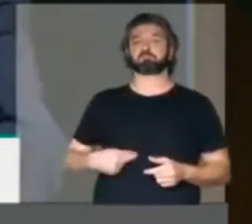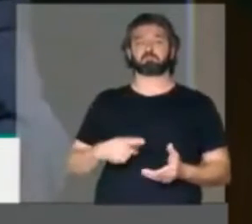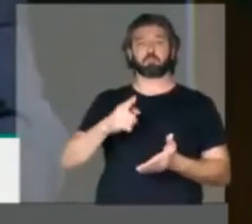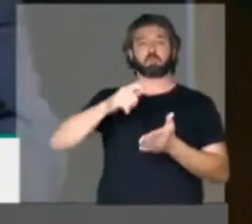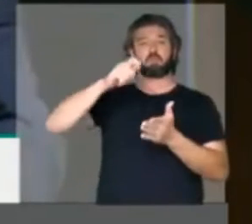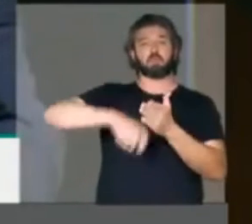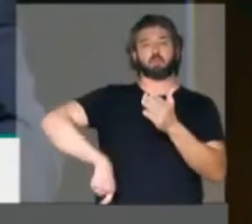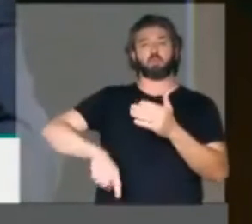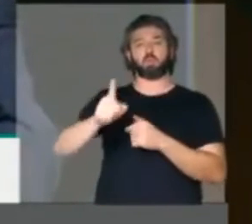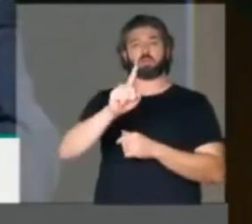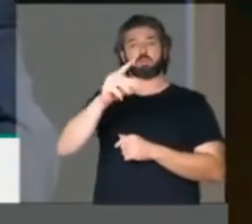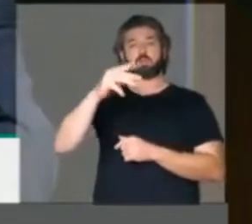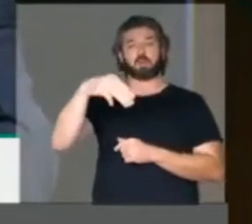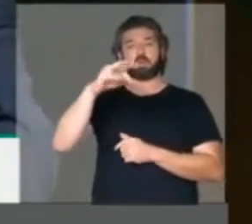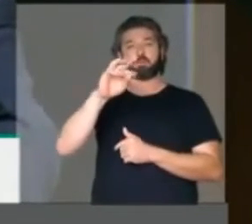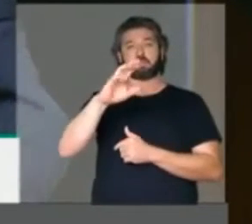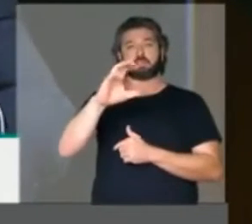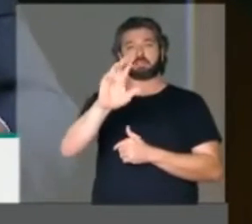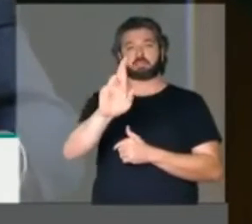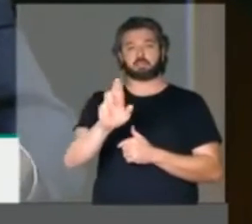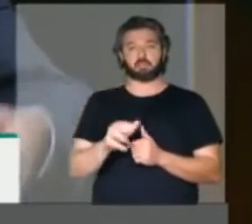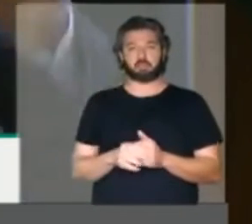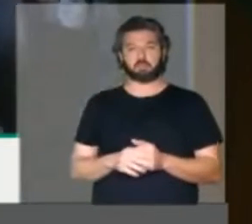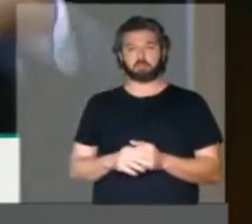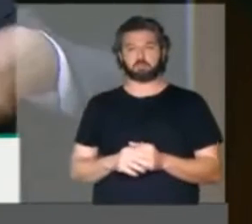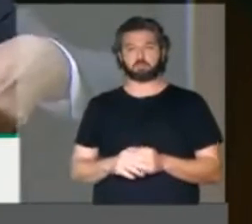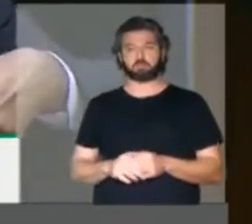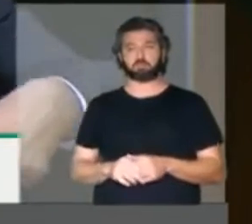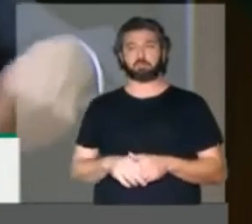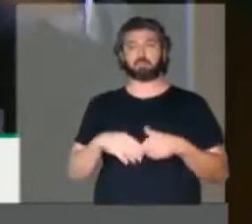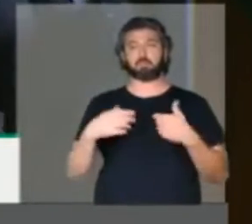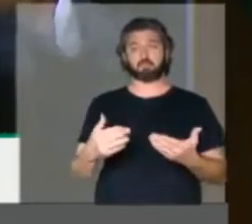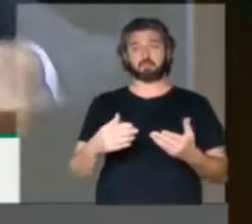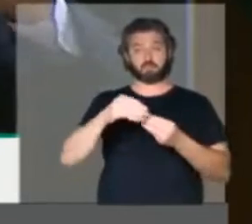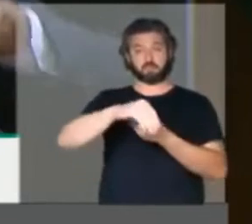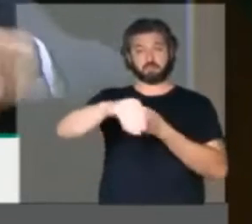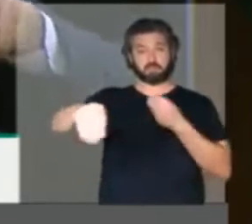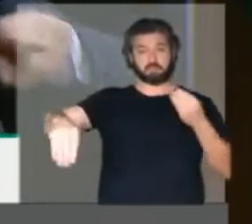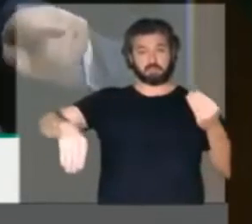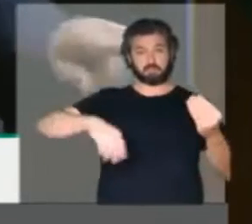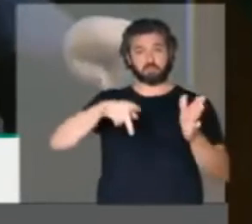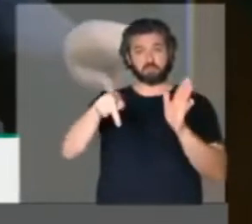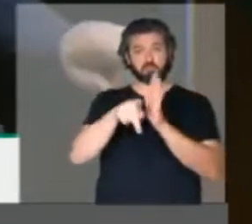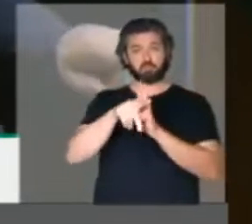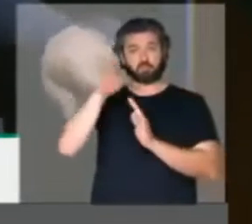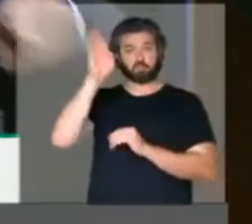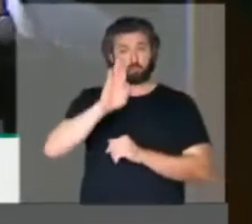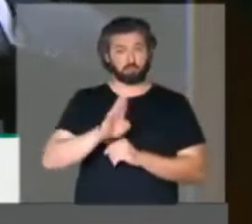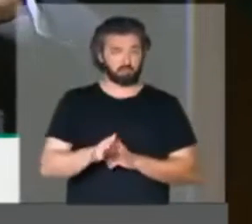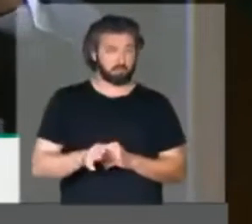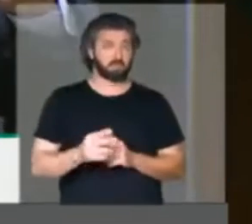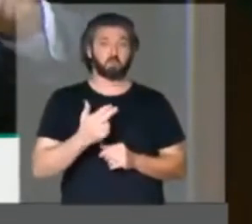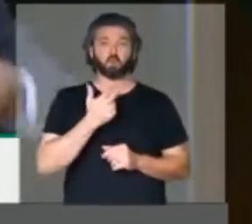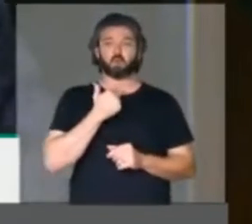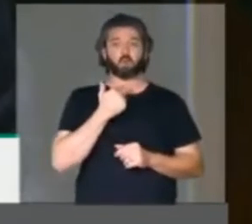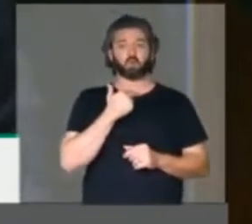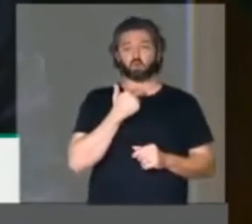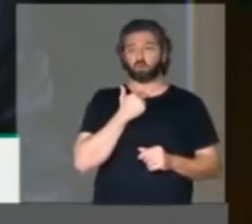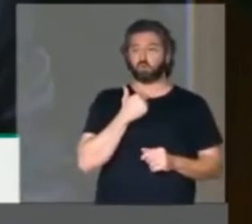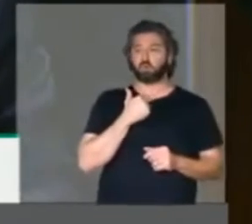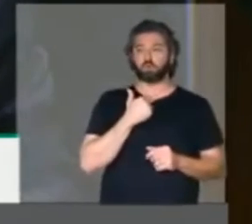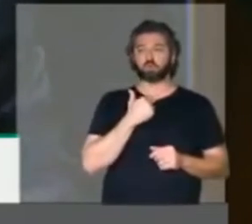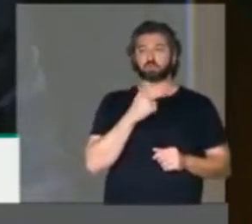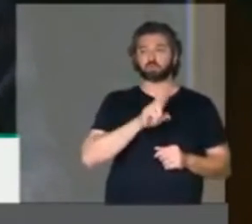assinou o MTCR. Portanto, um satélite de propriedade brasileira não poderá